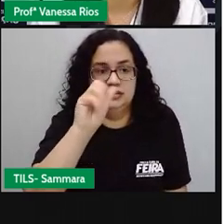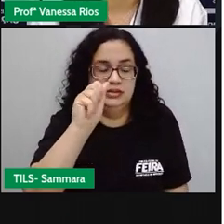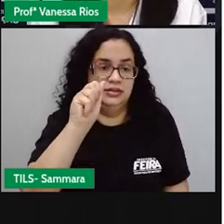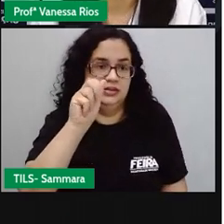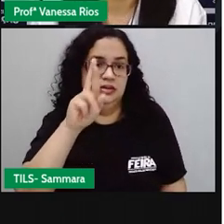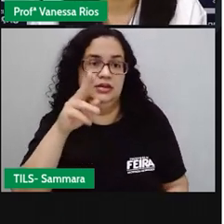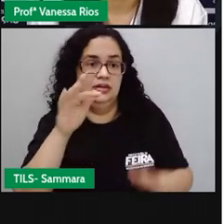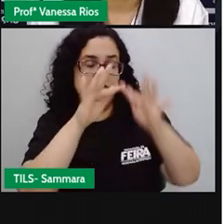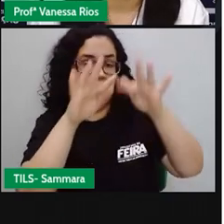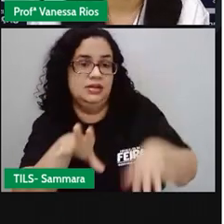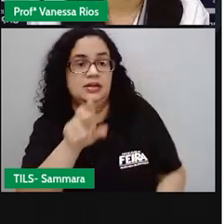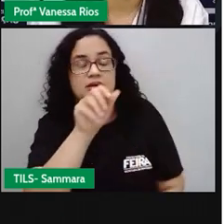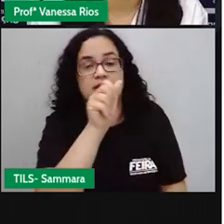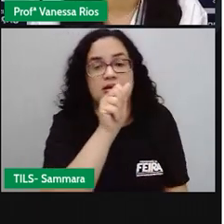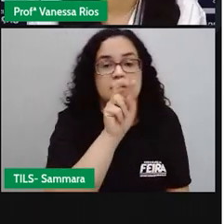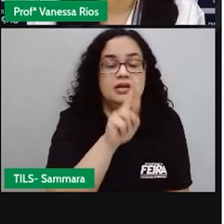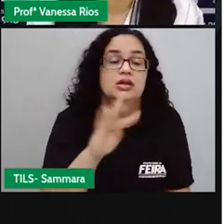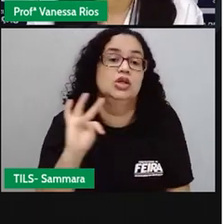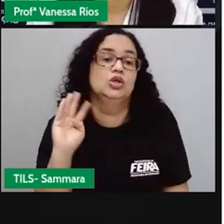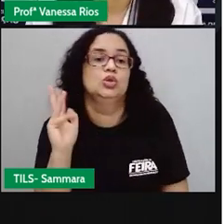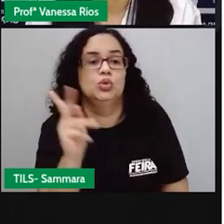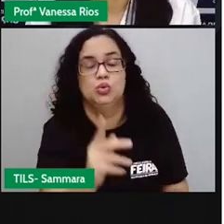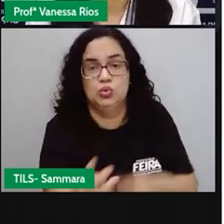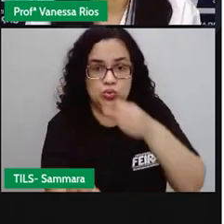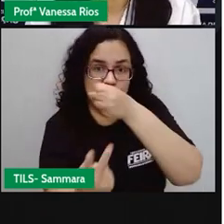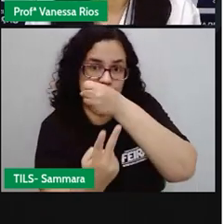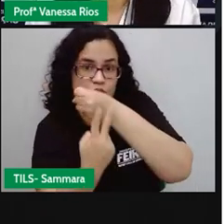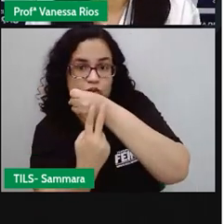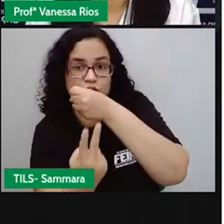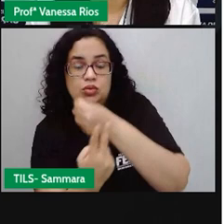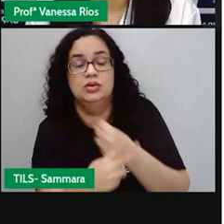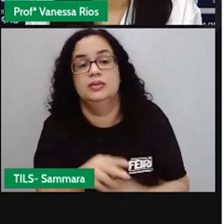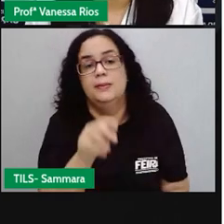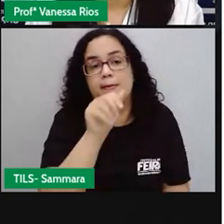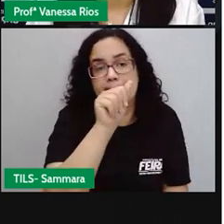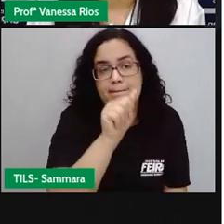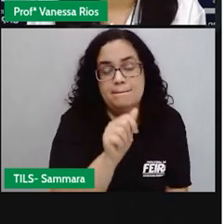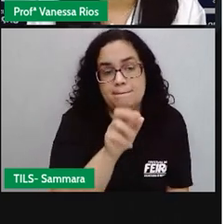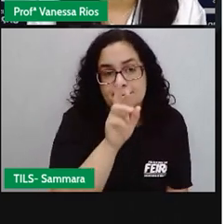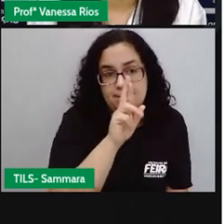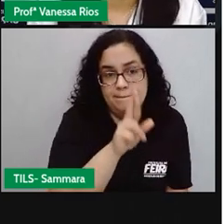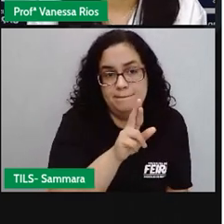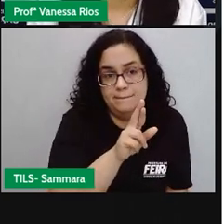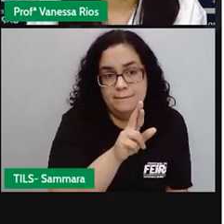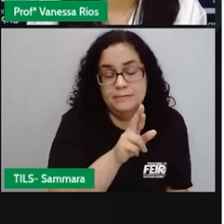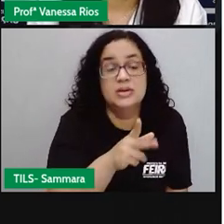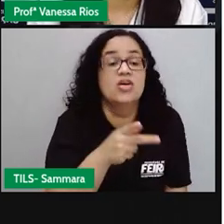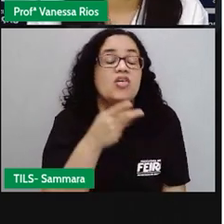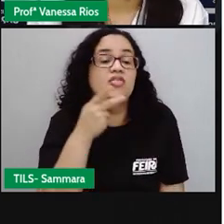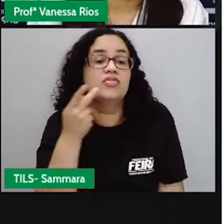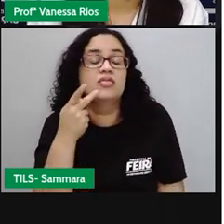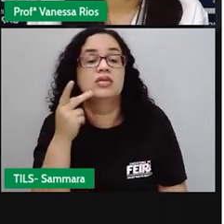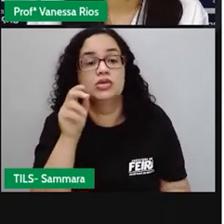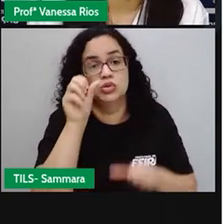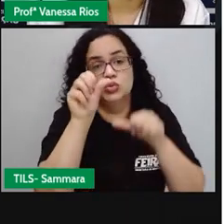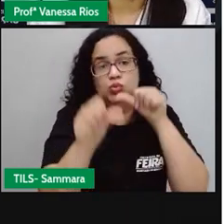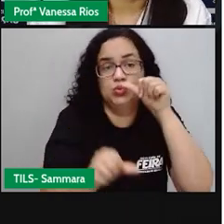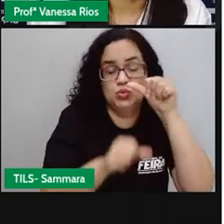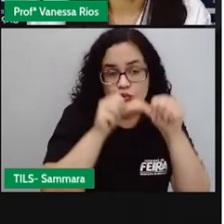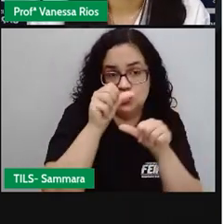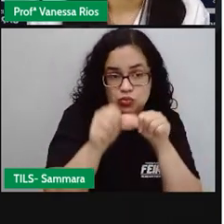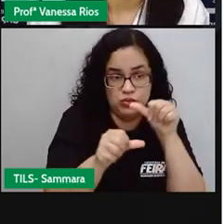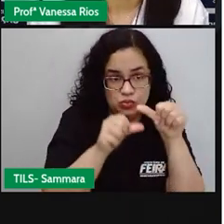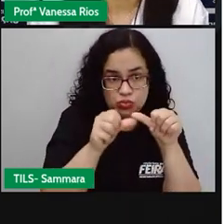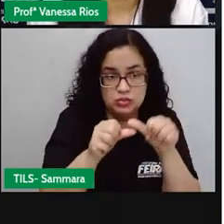conservadas em todos os verbos que terminam em ar quando a gente vai fazer as alterações